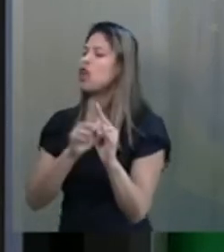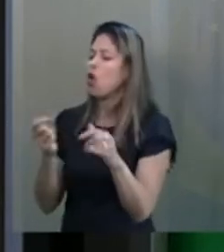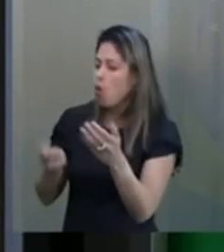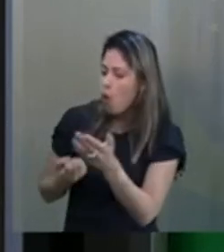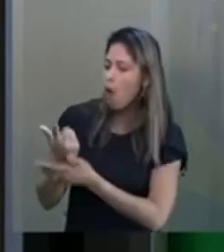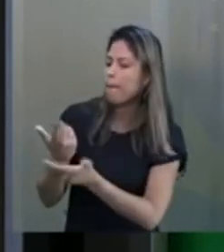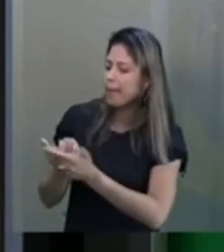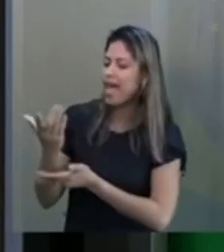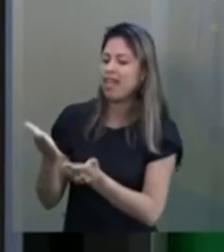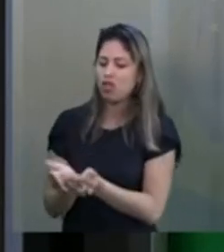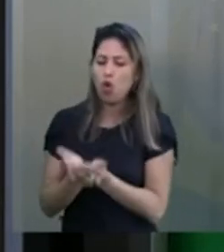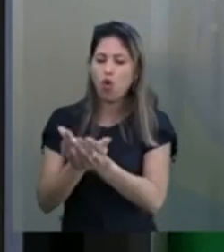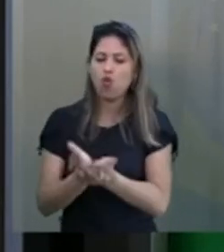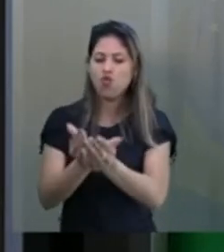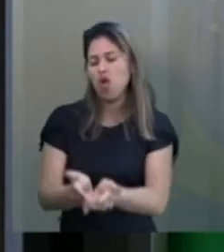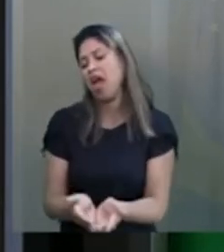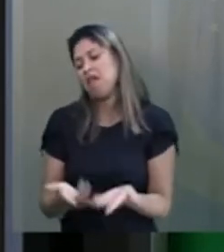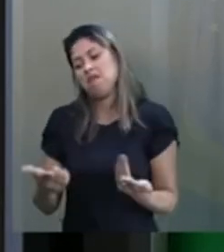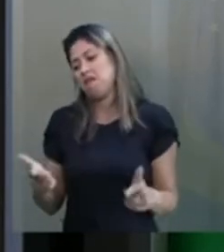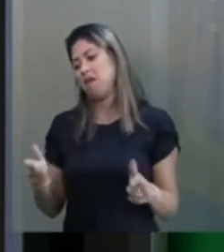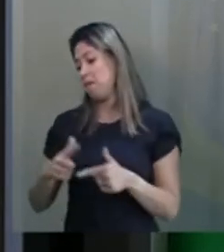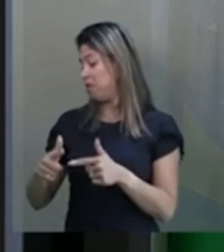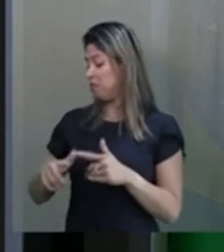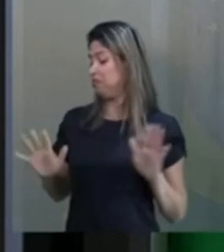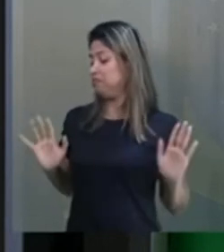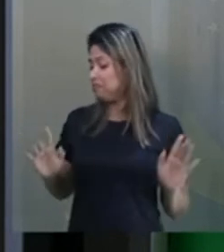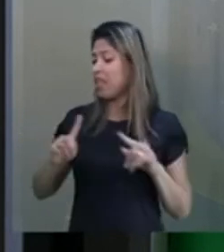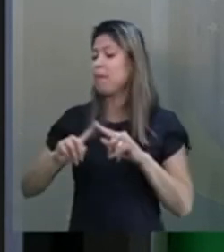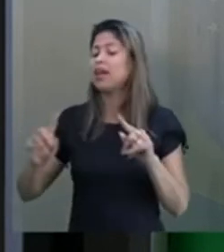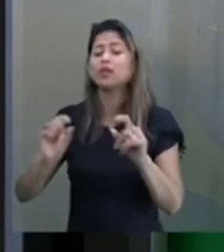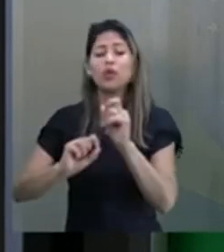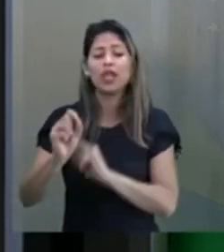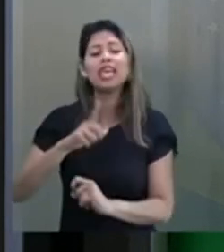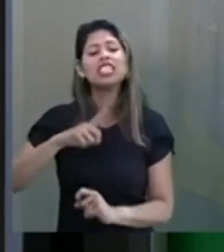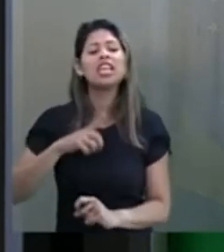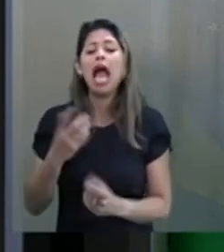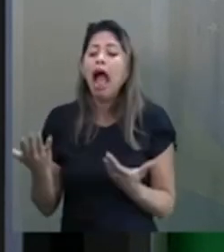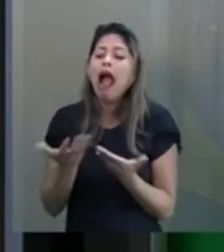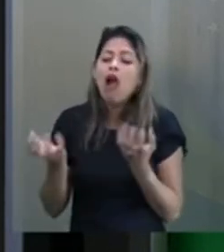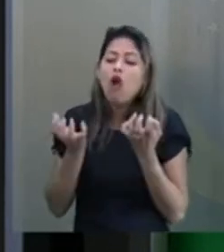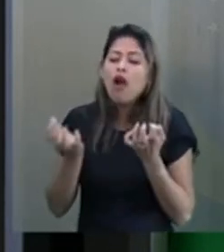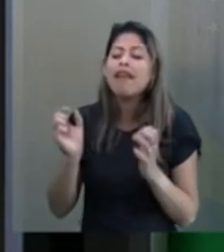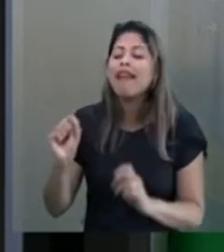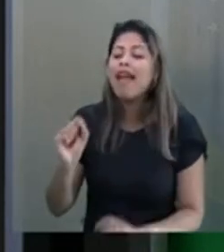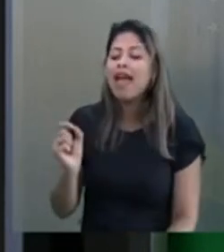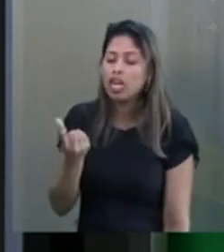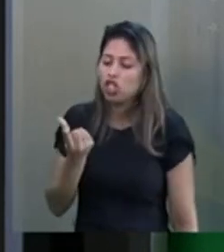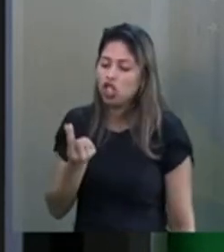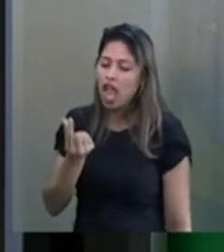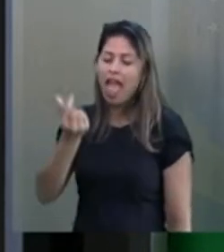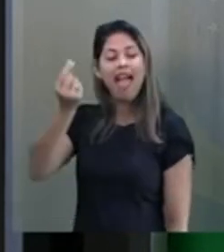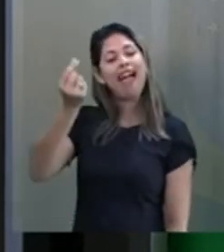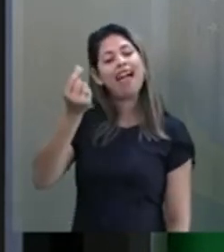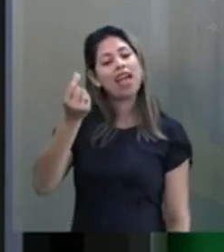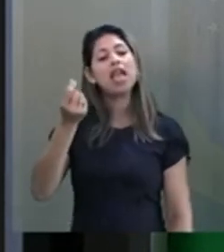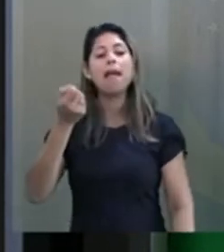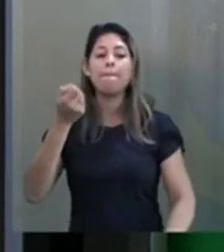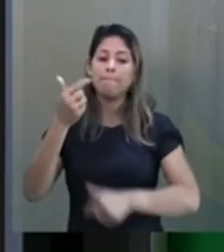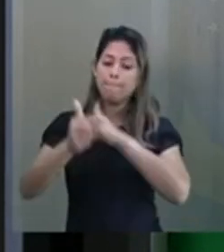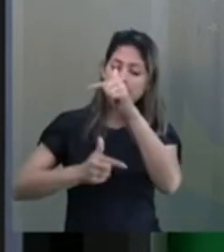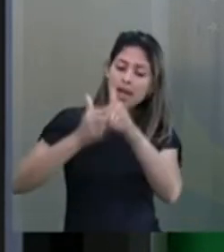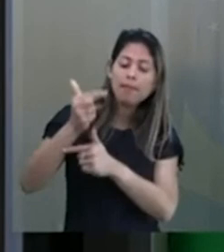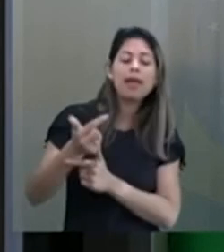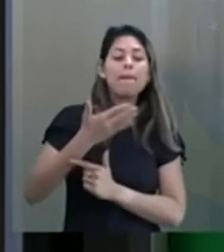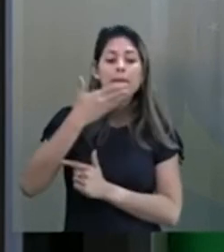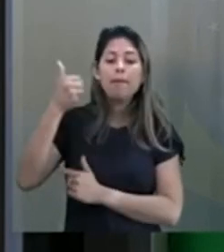nenhum. Agora, qual é o resultado da ação dele? É gerar emprego, gerar renda, é gerar imposto, é melhorar a vida de cada